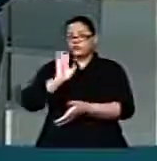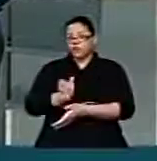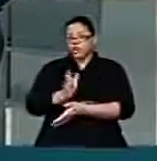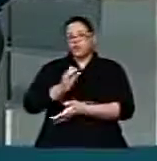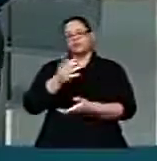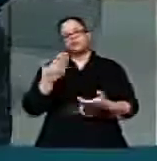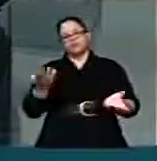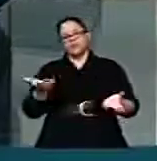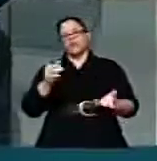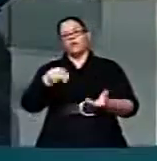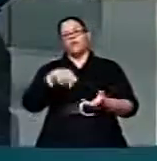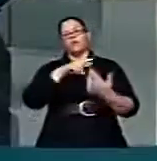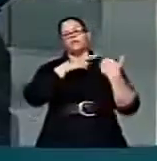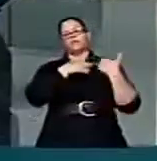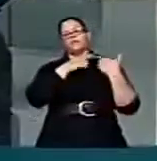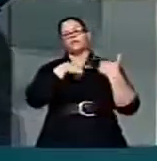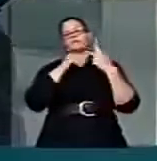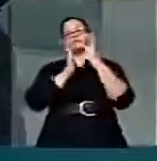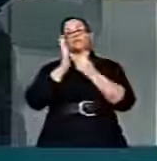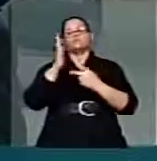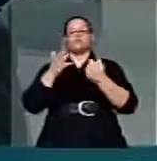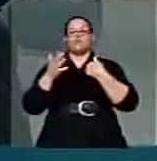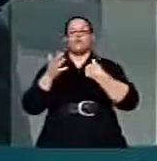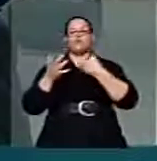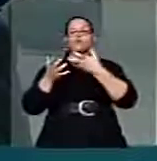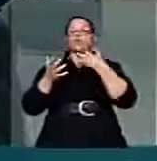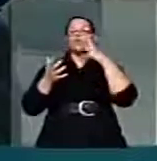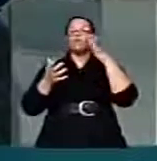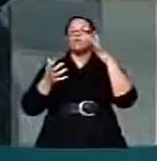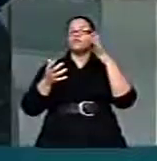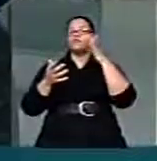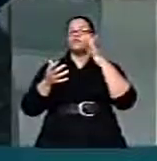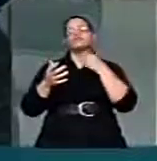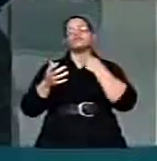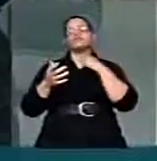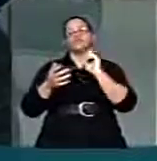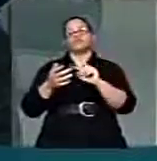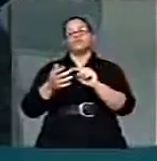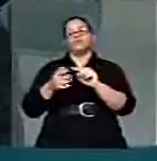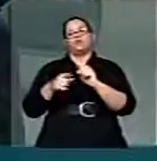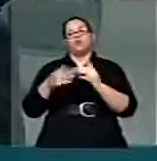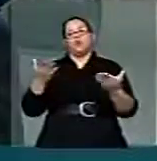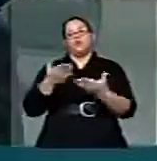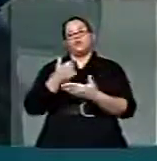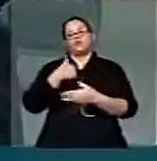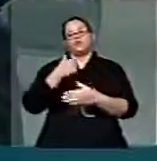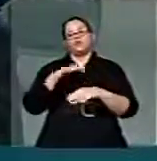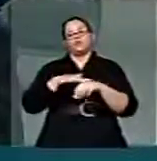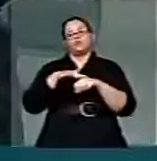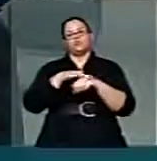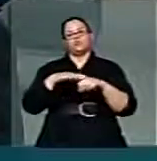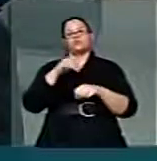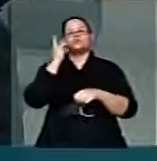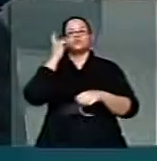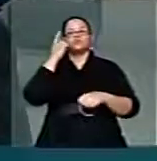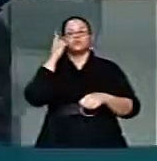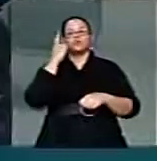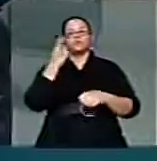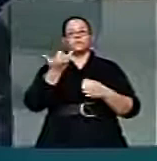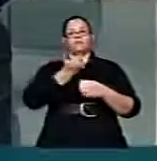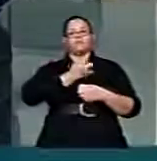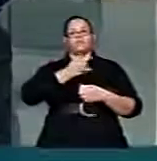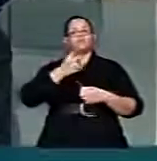deputado Onyx Lorenzoni. Hoje eu tive a oportunidade de conversar com um parlamentar que me disse que tem